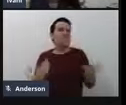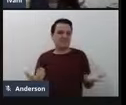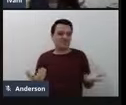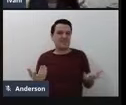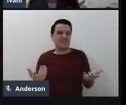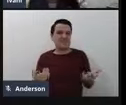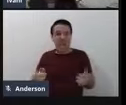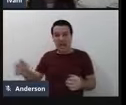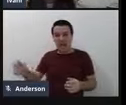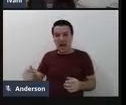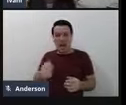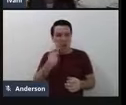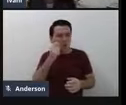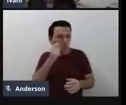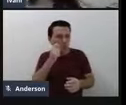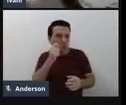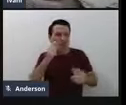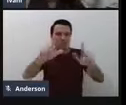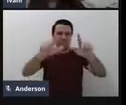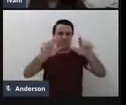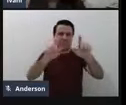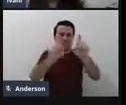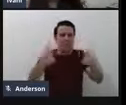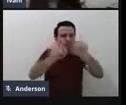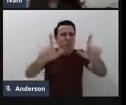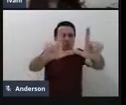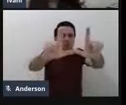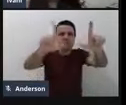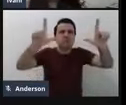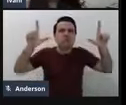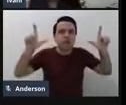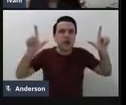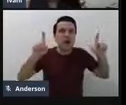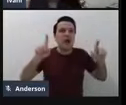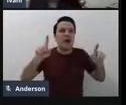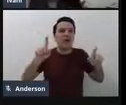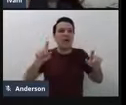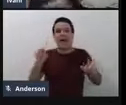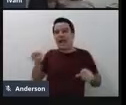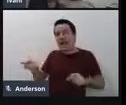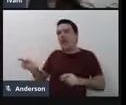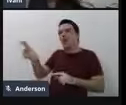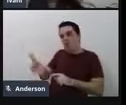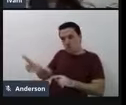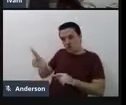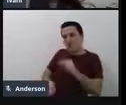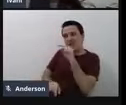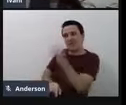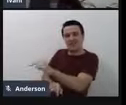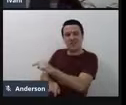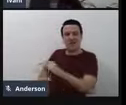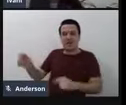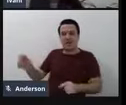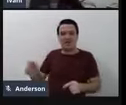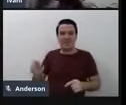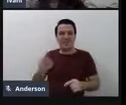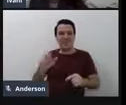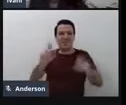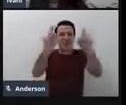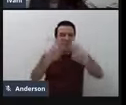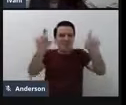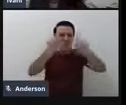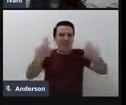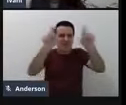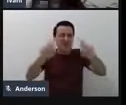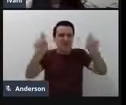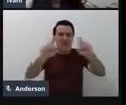A lupa eletrônica, nesse caso, é um recurso que ele está usando, né? A lupa na tela do computador para